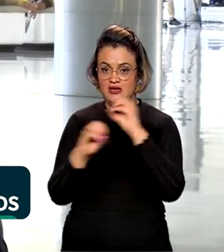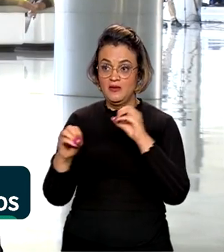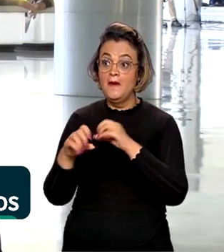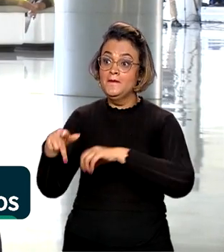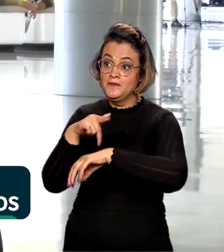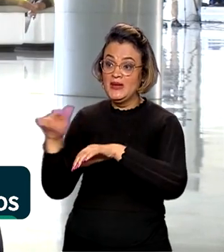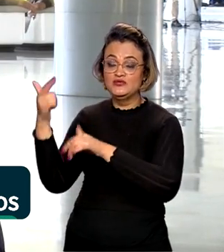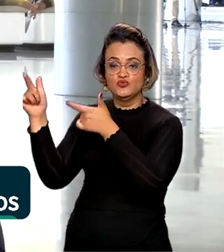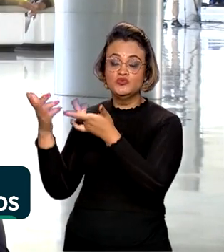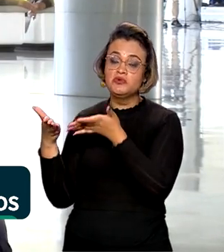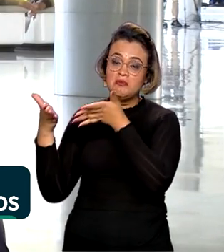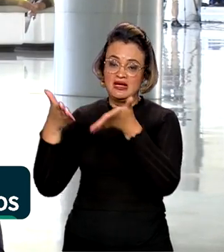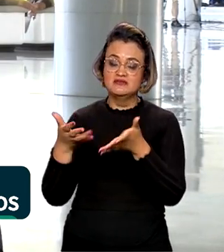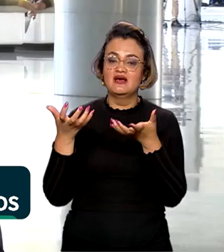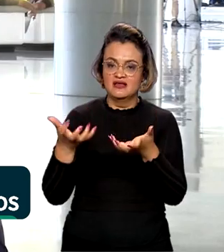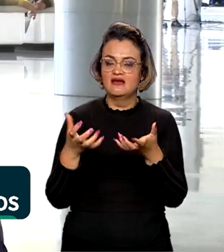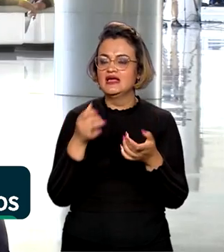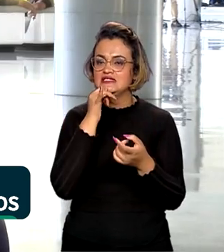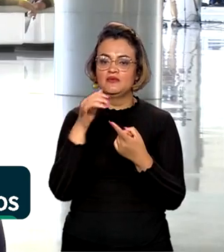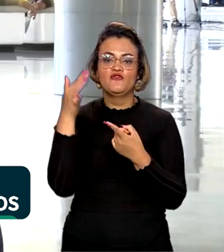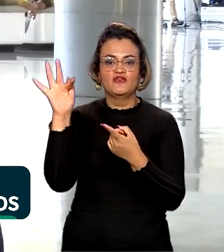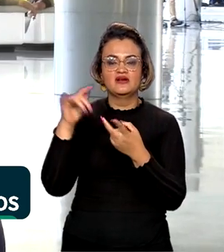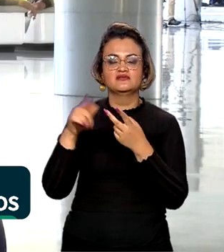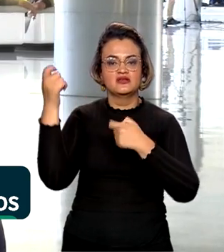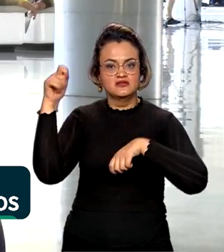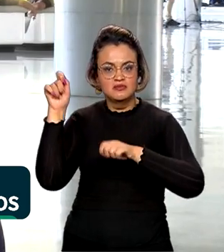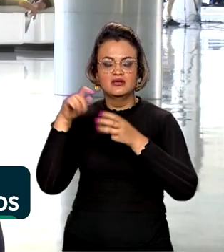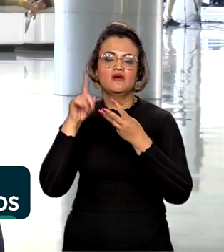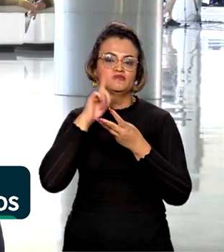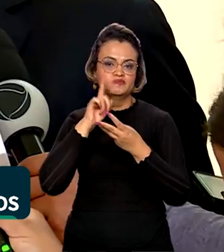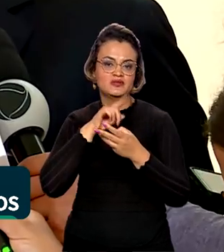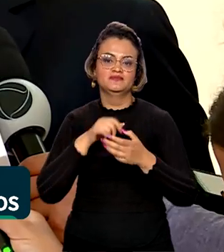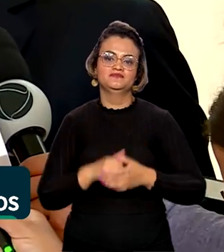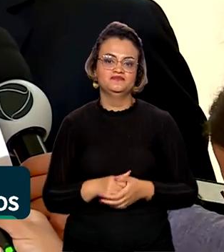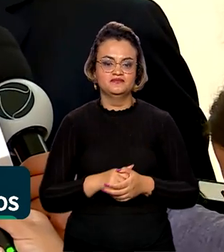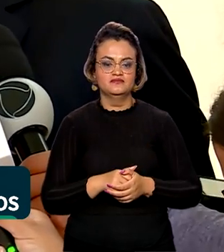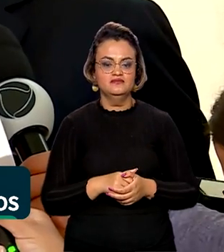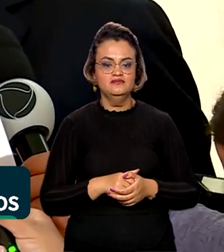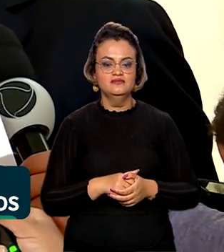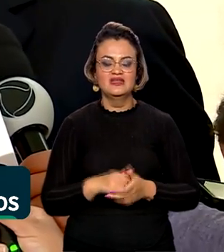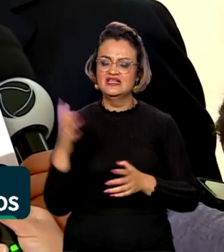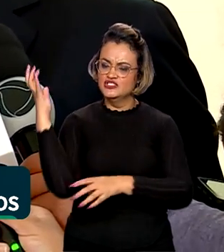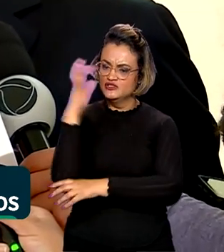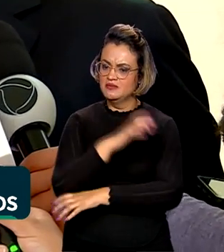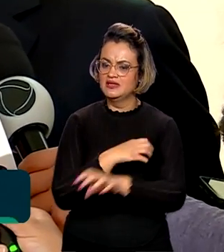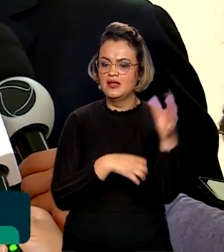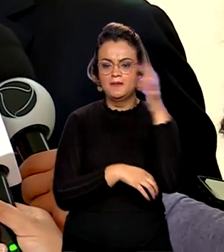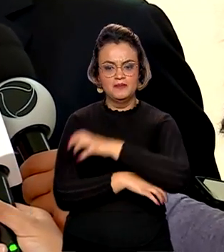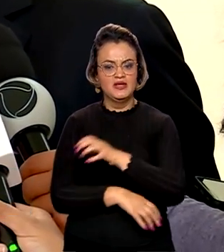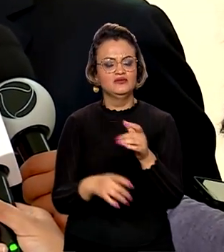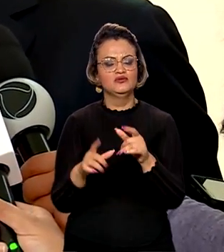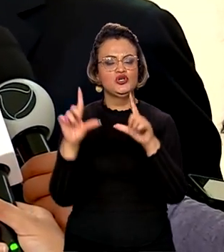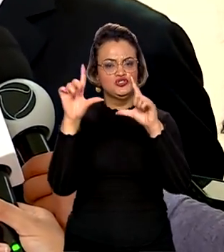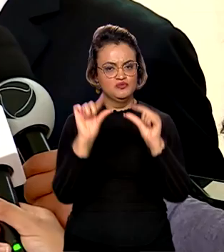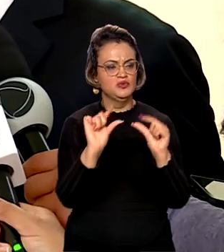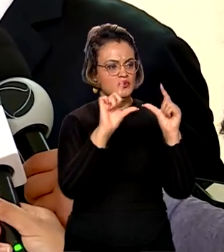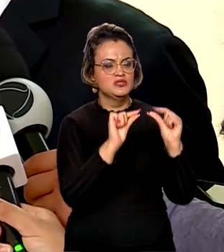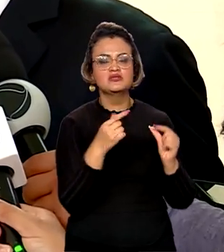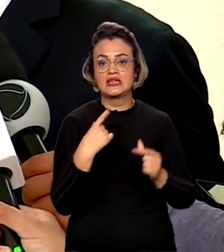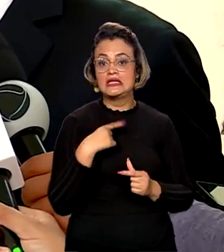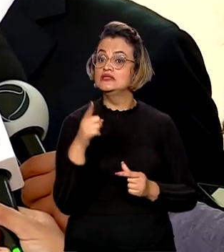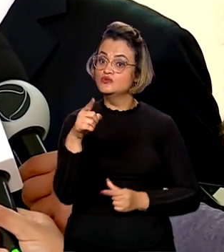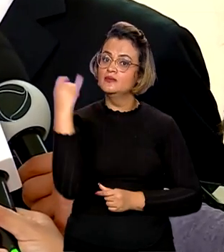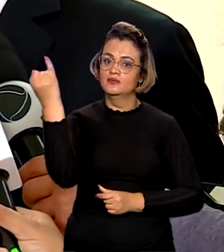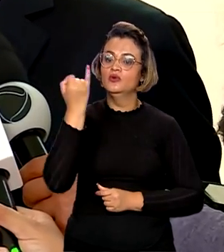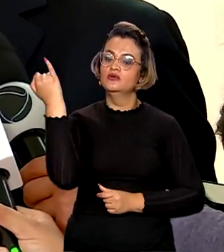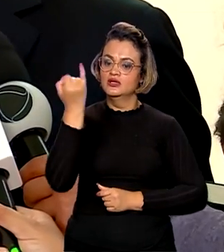participar do fundo, como França, Espanha e Estados Unidos. O desmatamento está se reduzindo na região. Isso é fundamental,